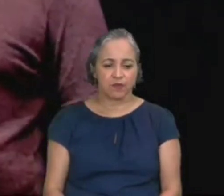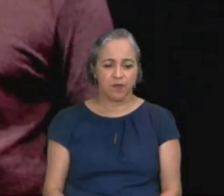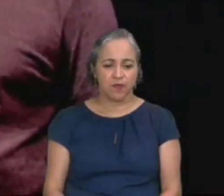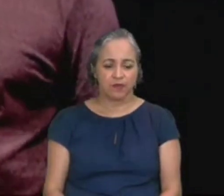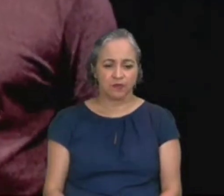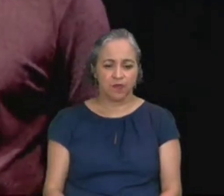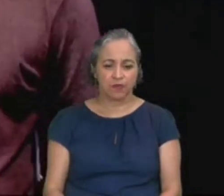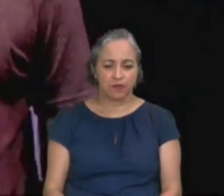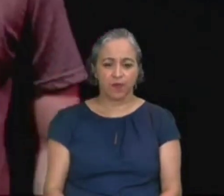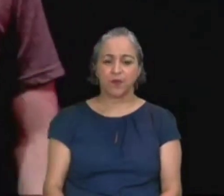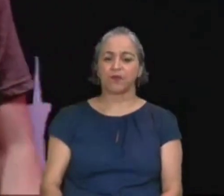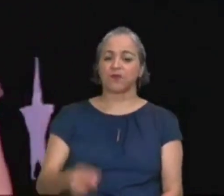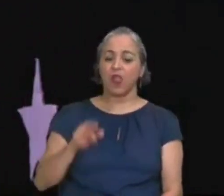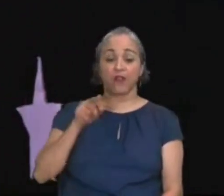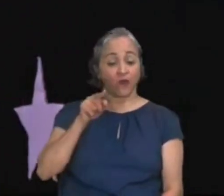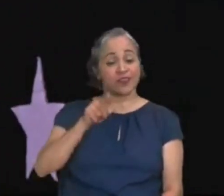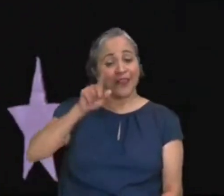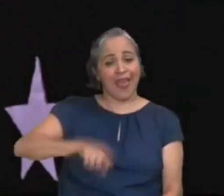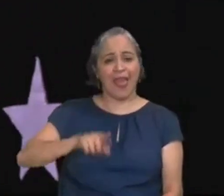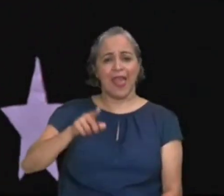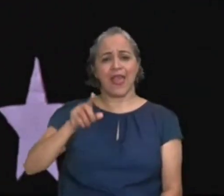Você é uma pessoa importante.